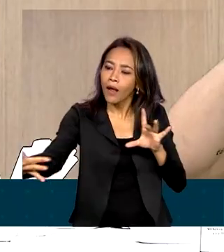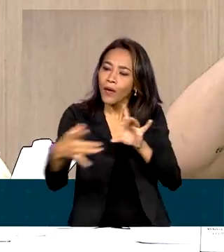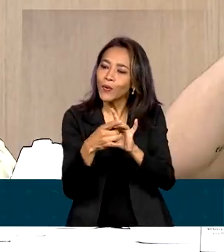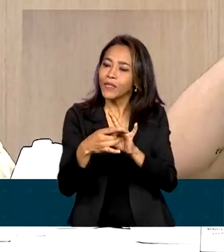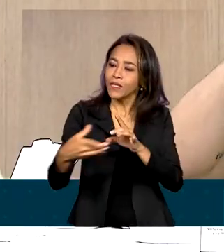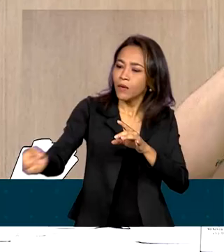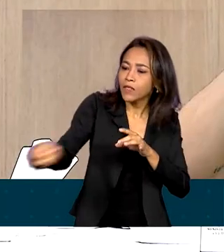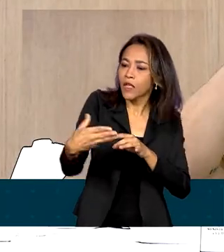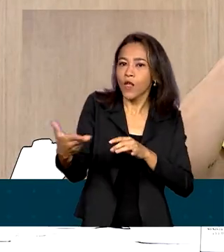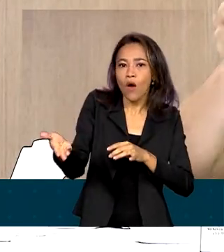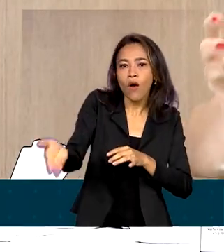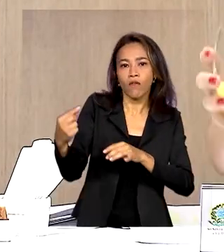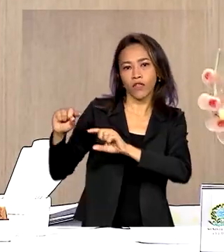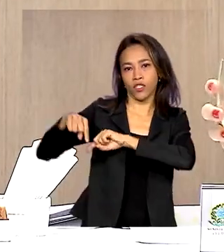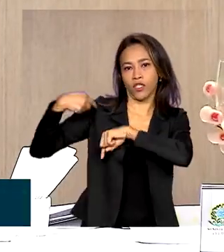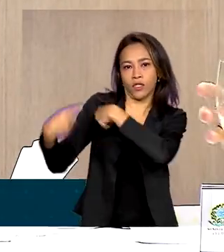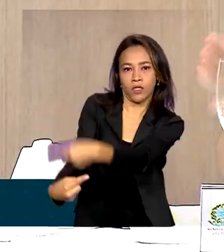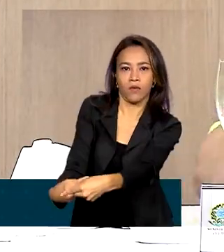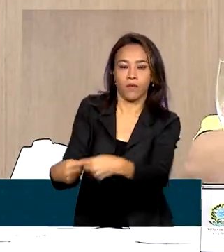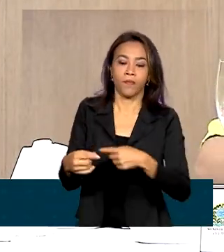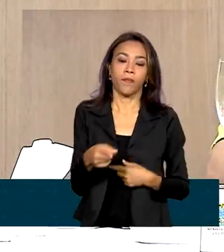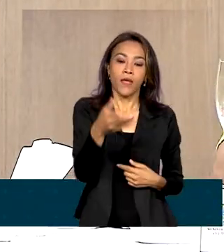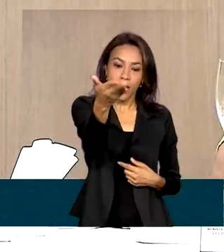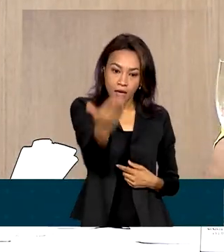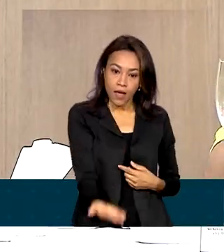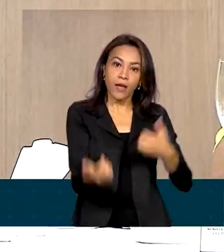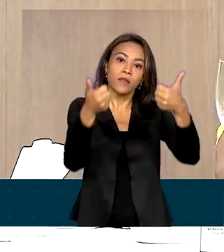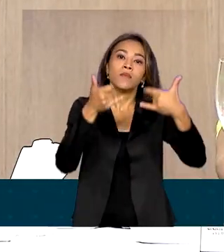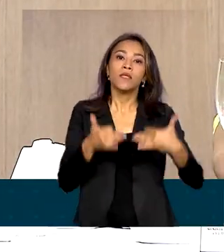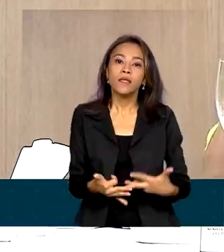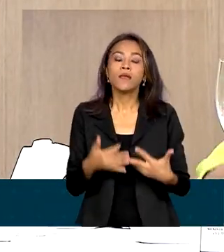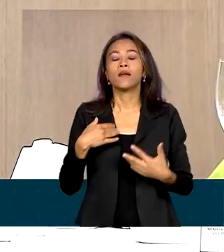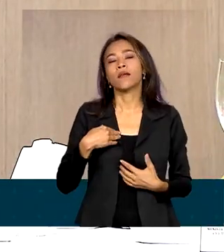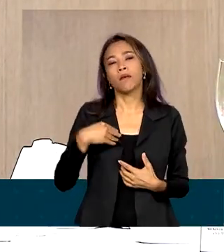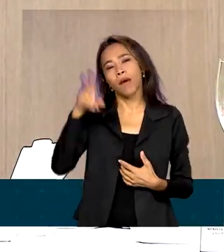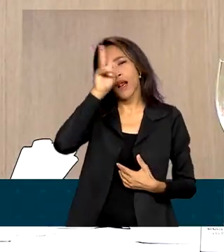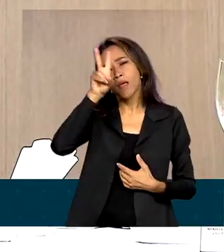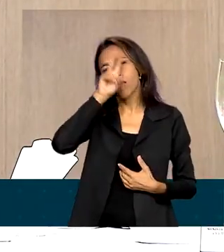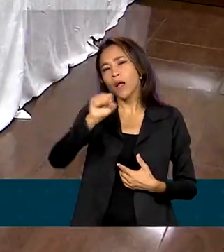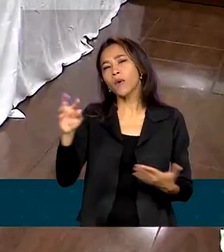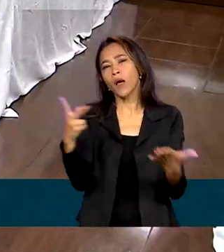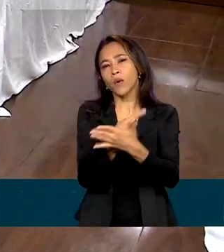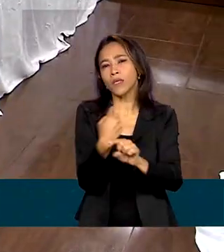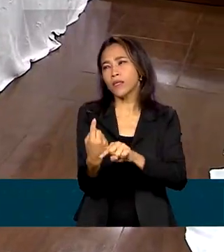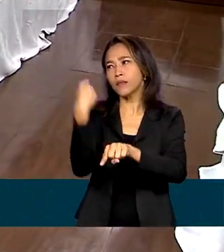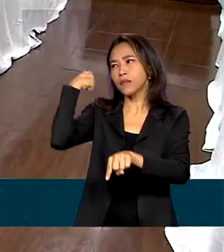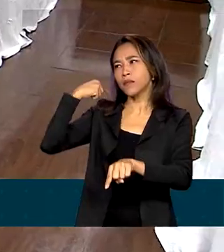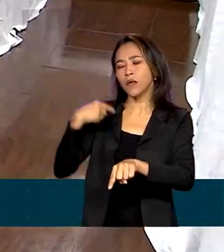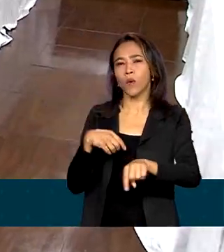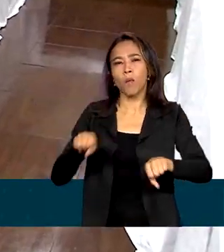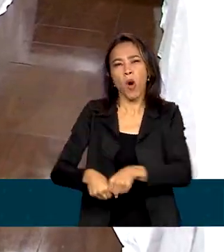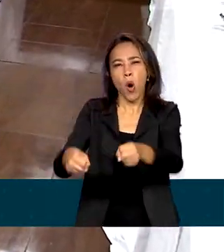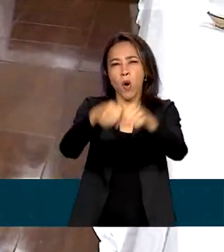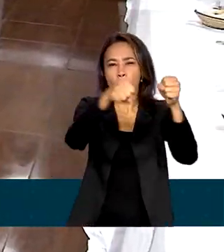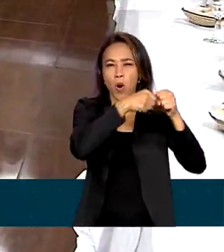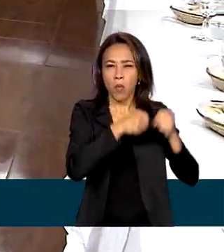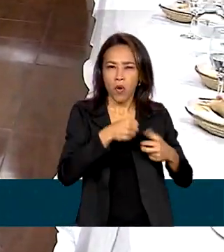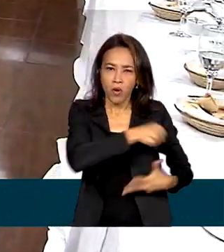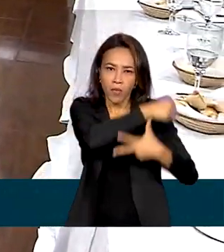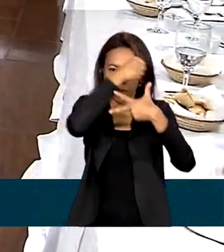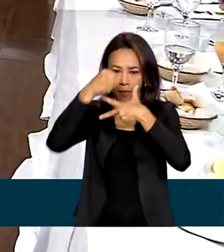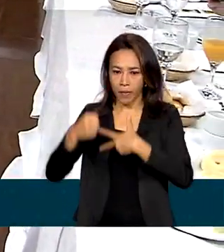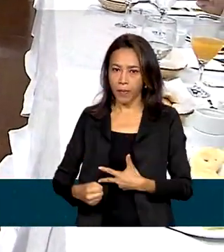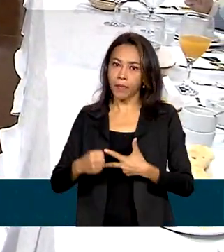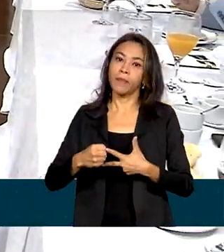Segundo a ministra, o Memorial da Democracia, um ambiente para relembrar os ataques violentos às sedes dos três poderes em